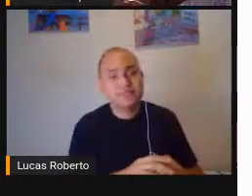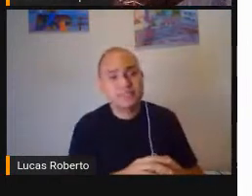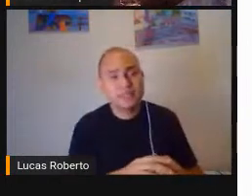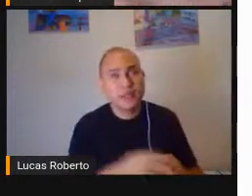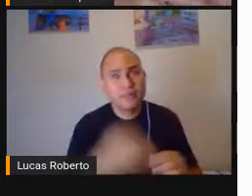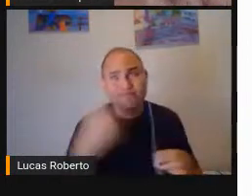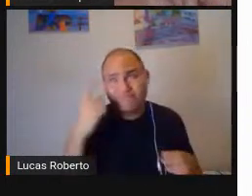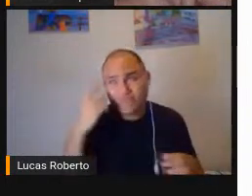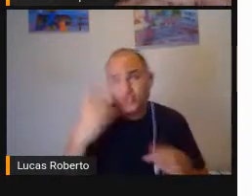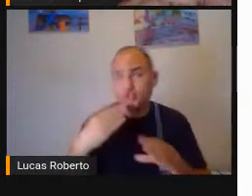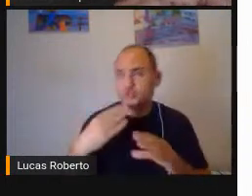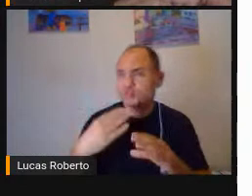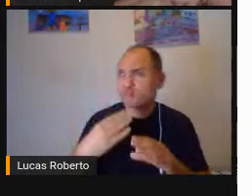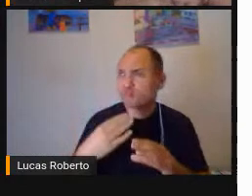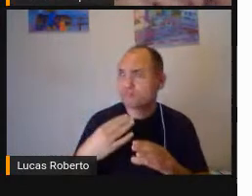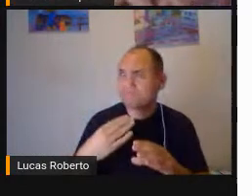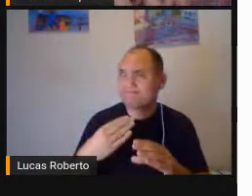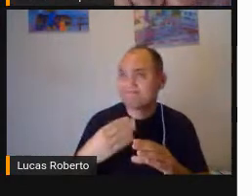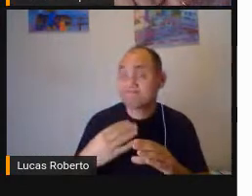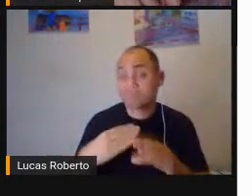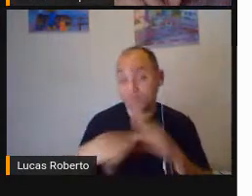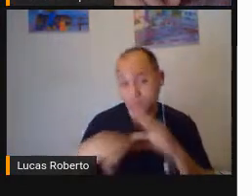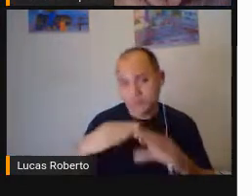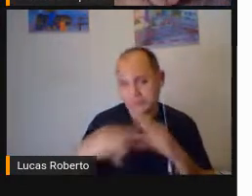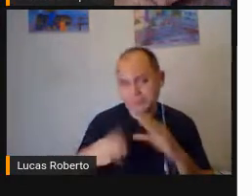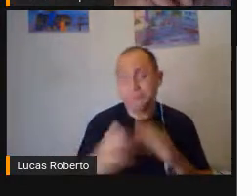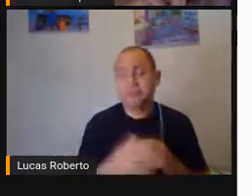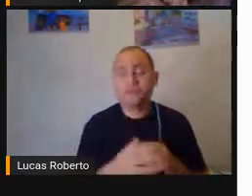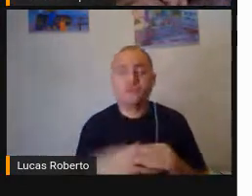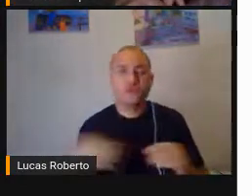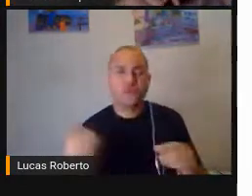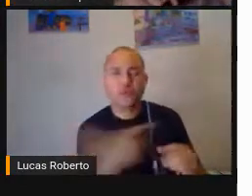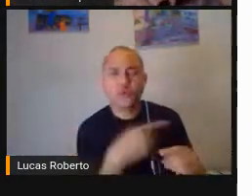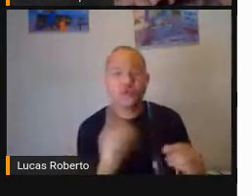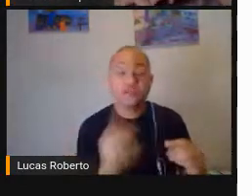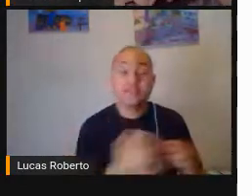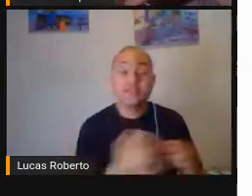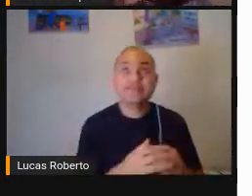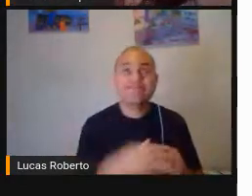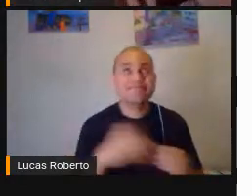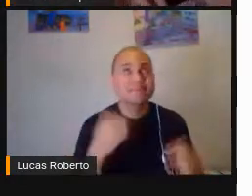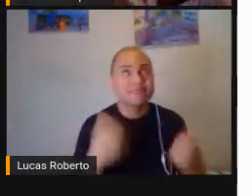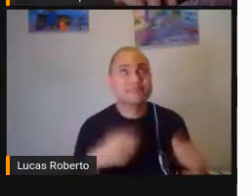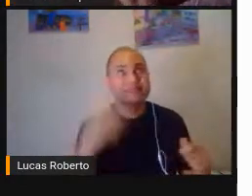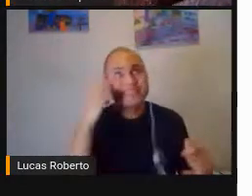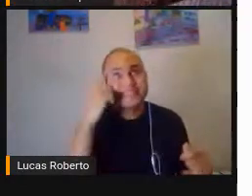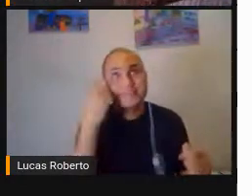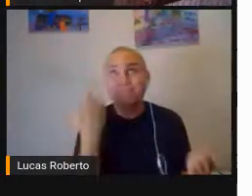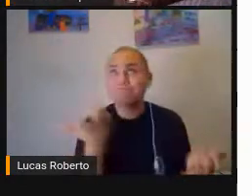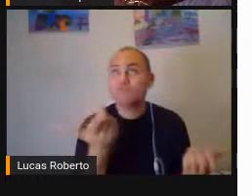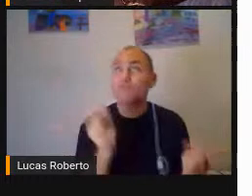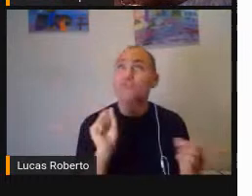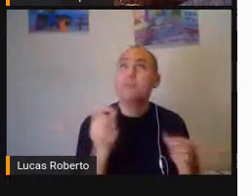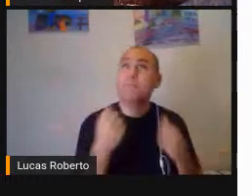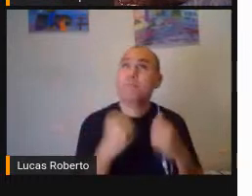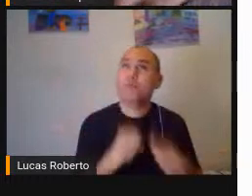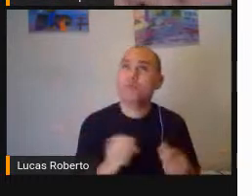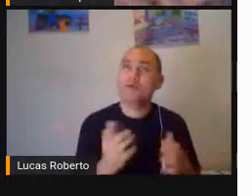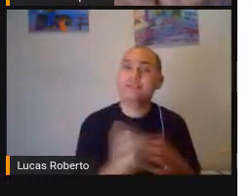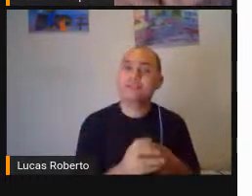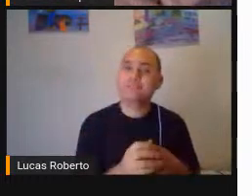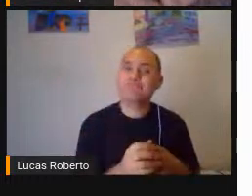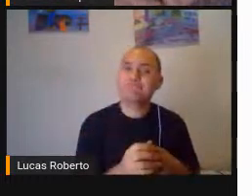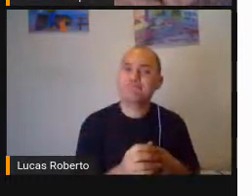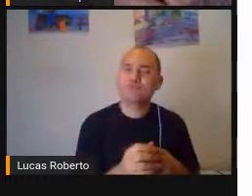comunicação A gente pensa Em possíveis O que são possíveis